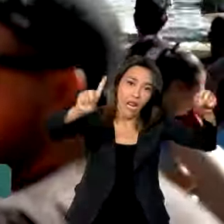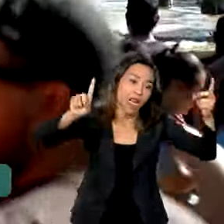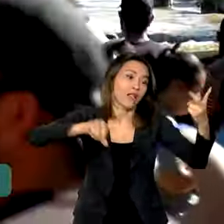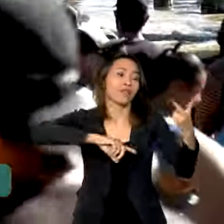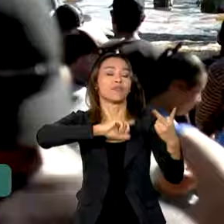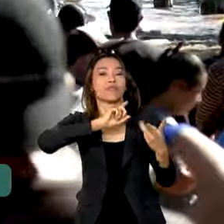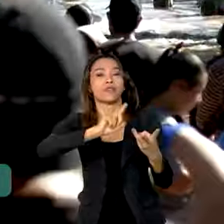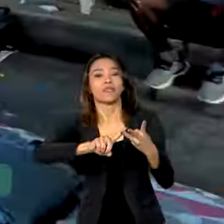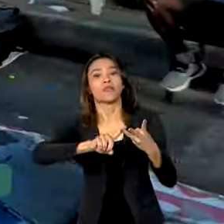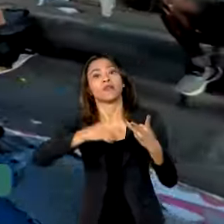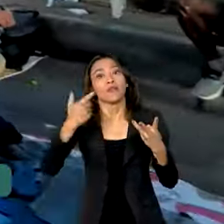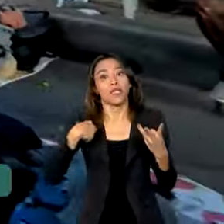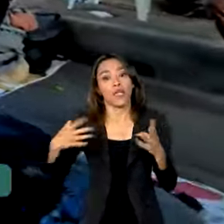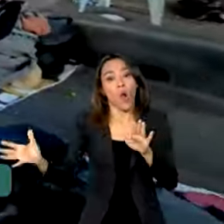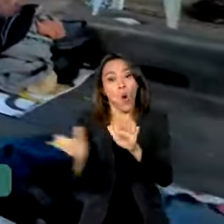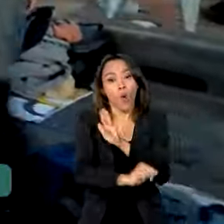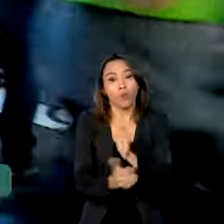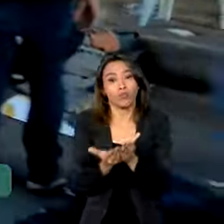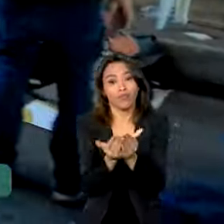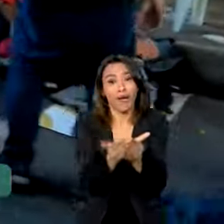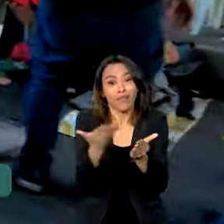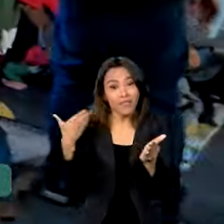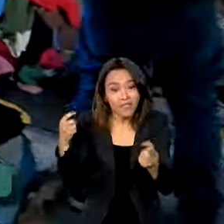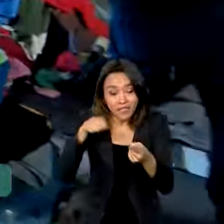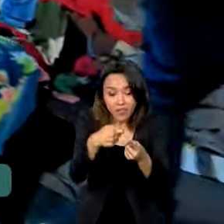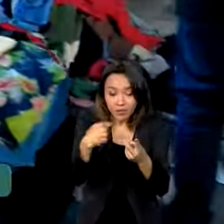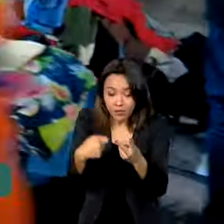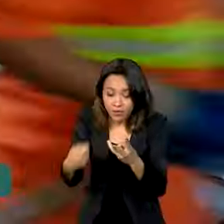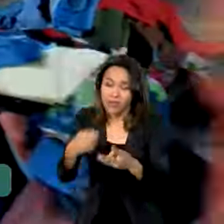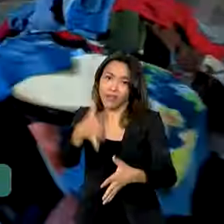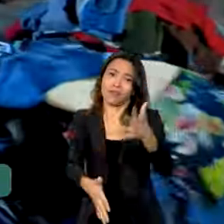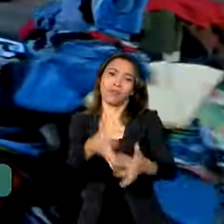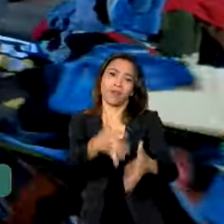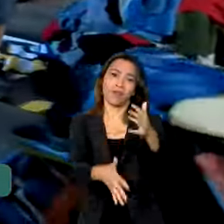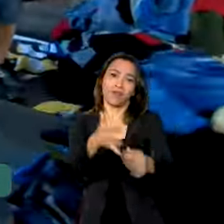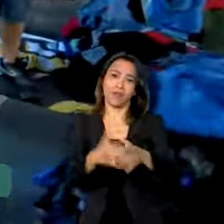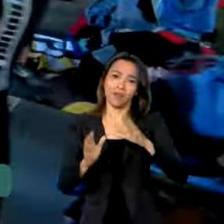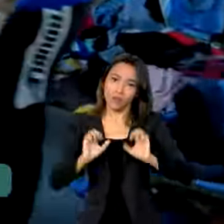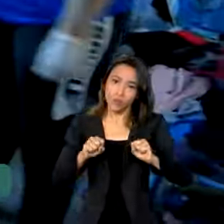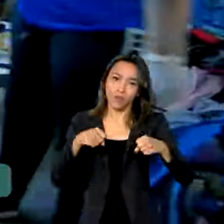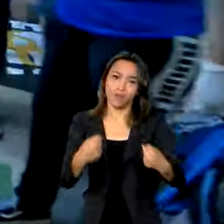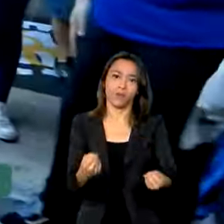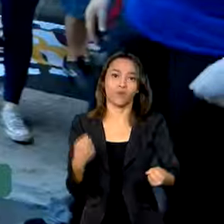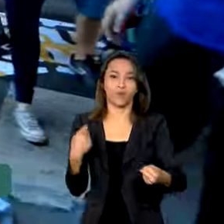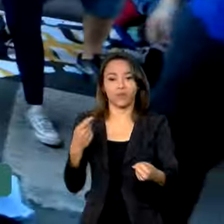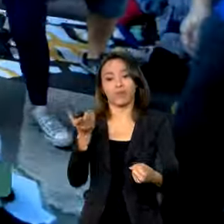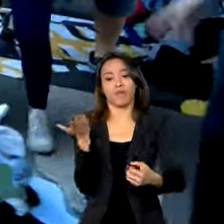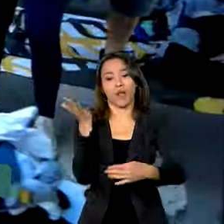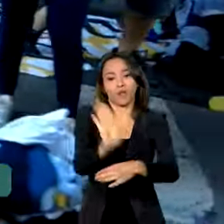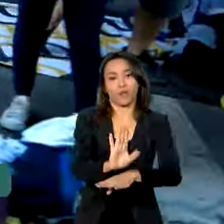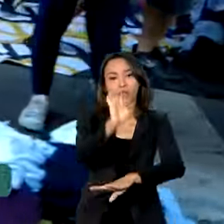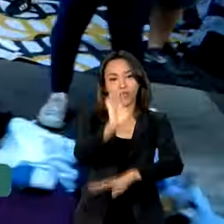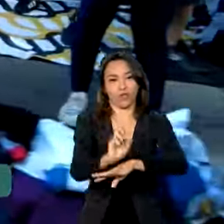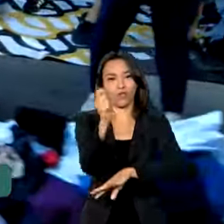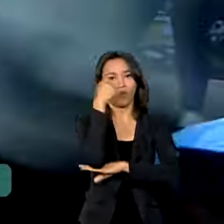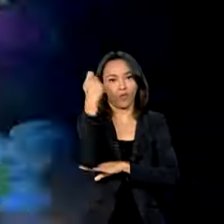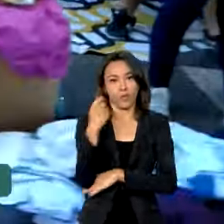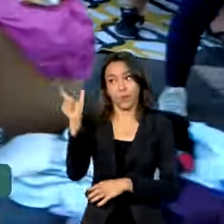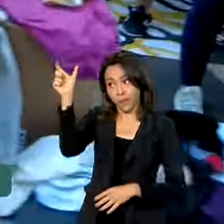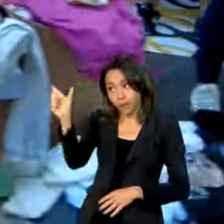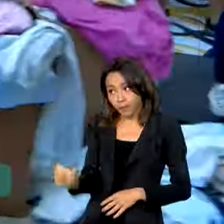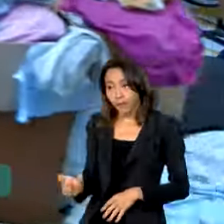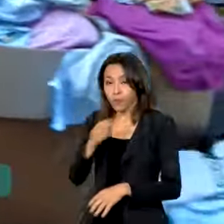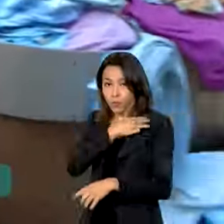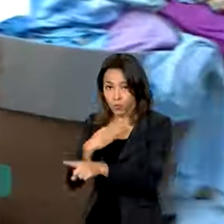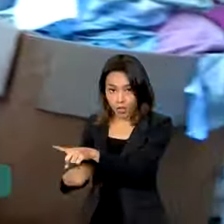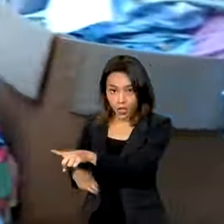barcos e mantimentos estão atrapalhando os esforços de solidariedade para ajudar o Rio Grande do Sul. Segundo Paulo Pimenta,